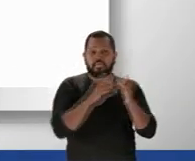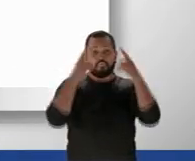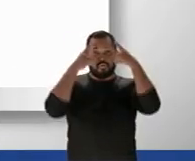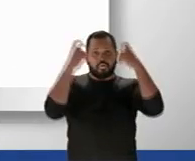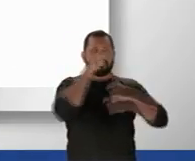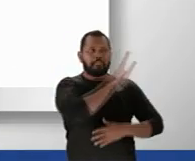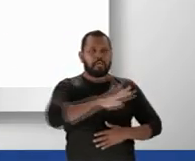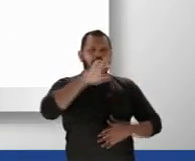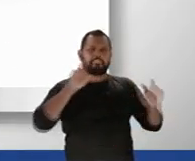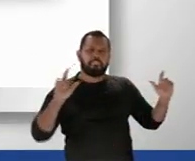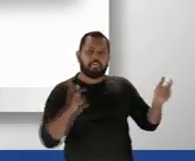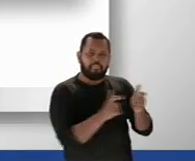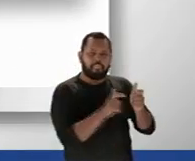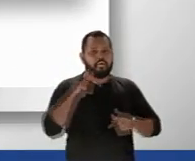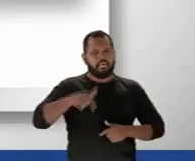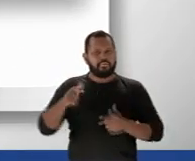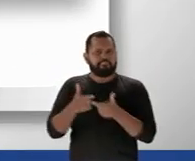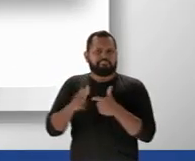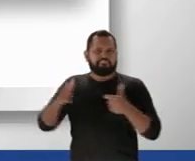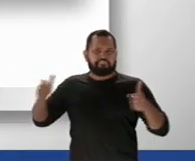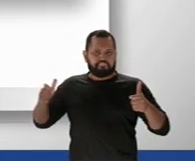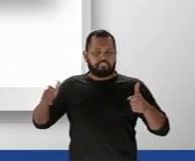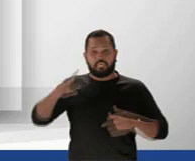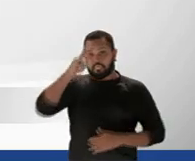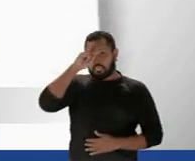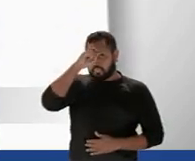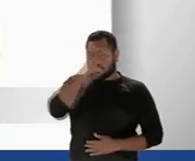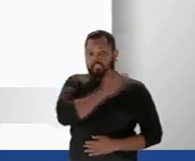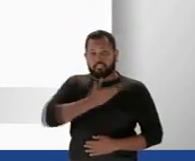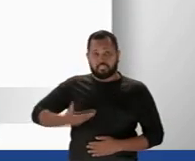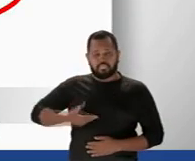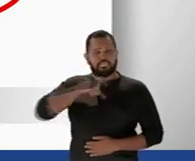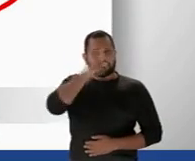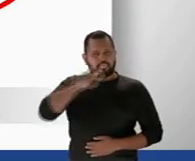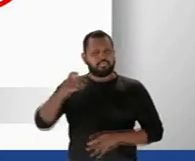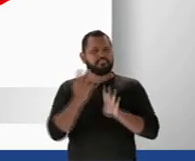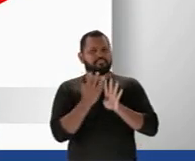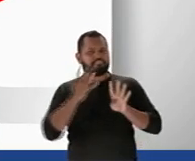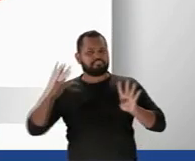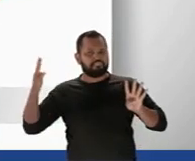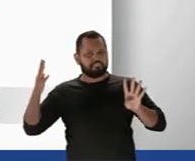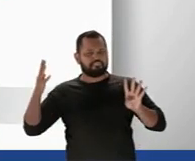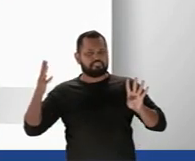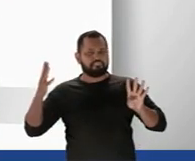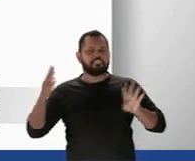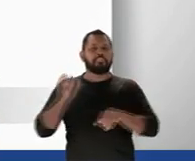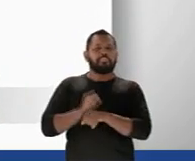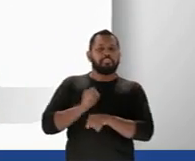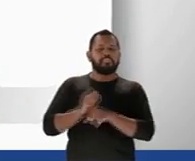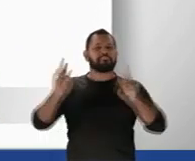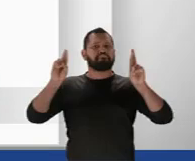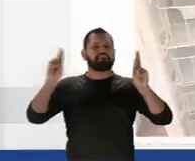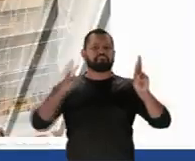diminuiu no país, aqui só aumenta. Na rede pública, pacientes enfrentam a fila da morte sem